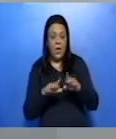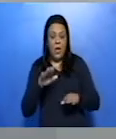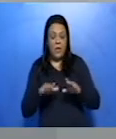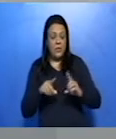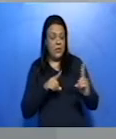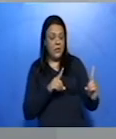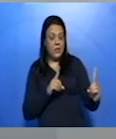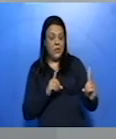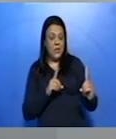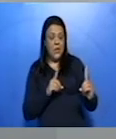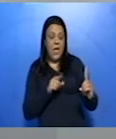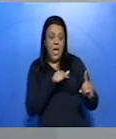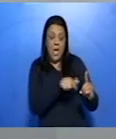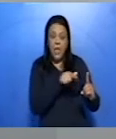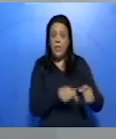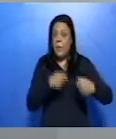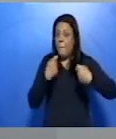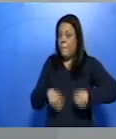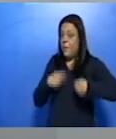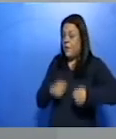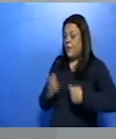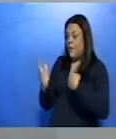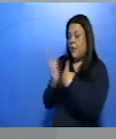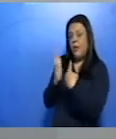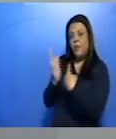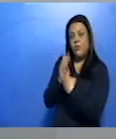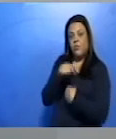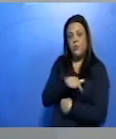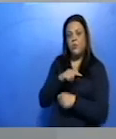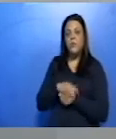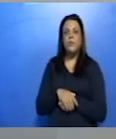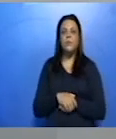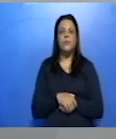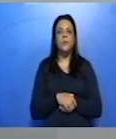precisando da ajuda, do auxílio de Camilo.